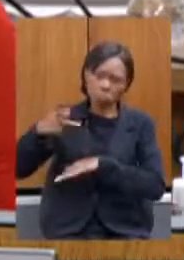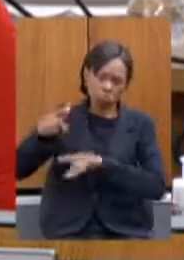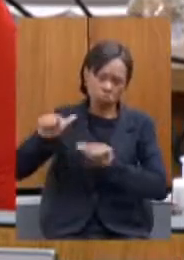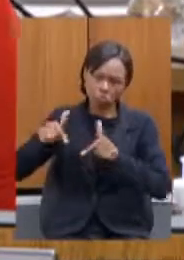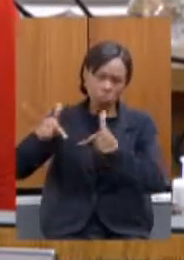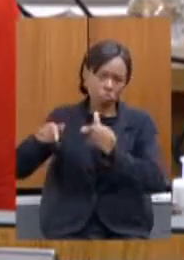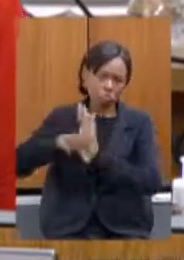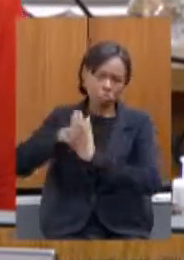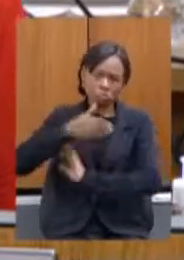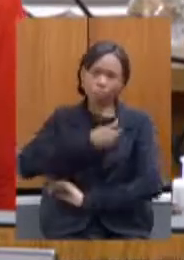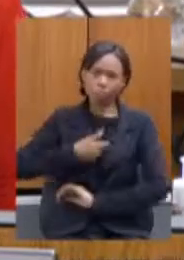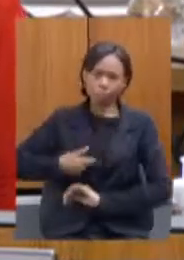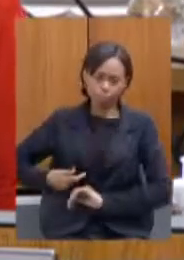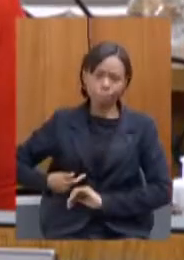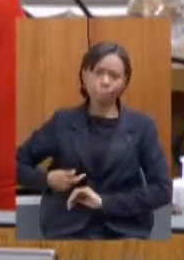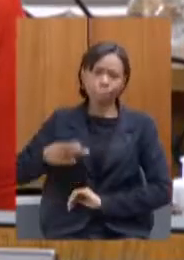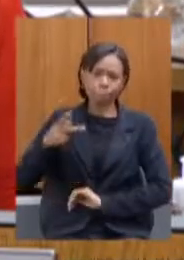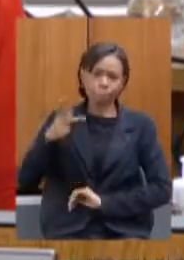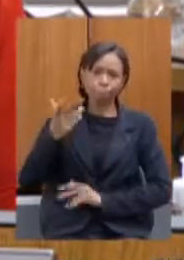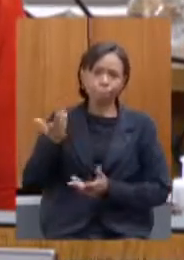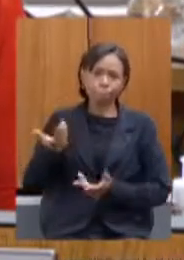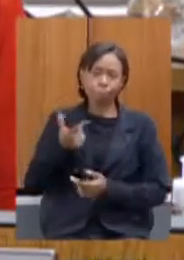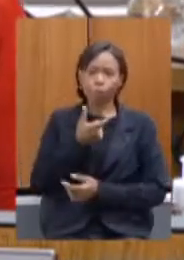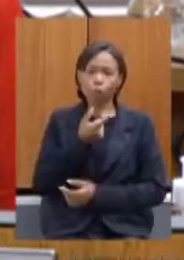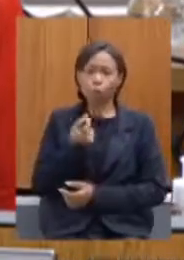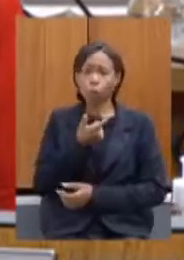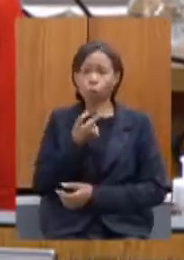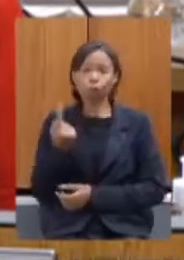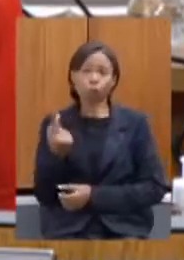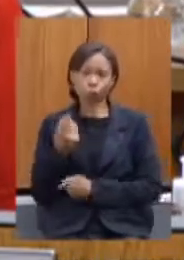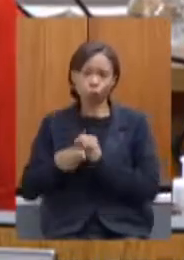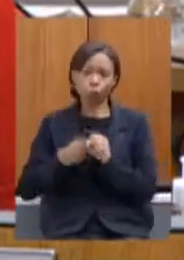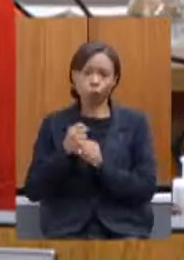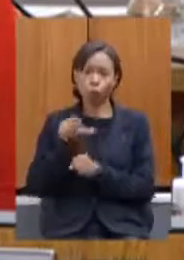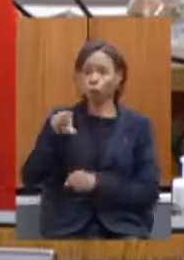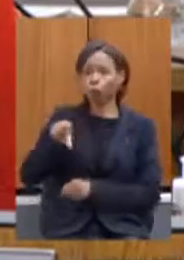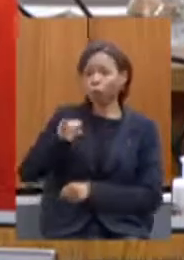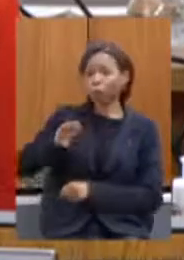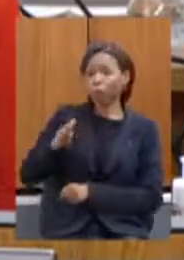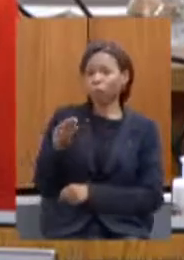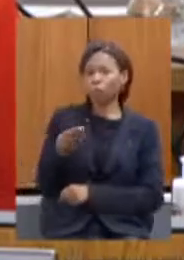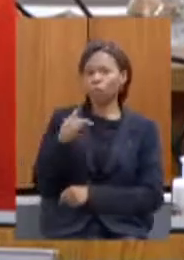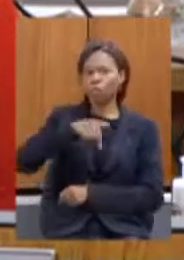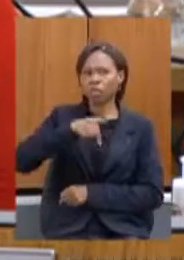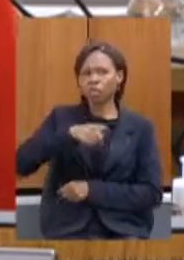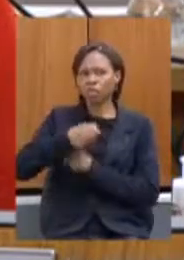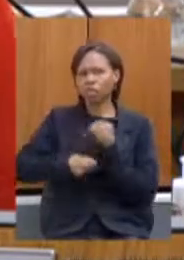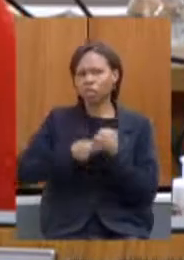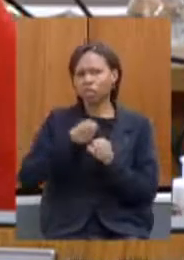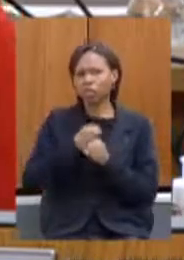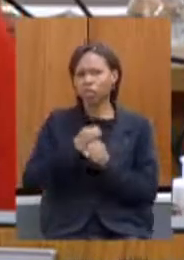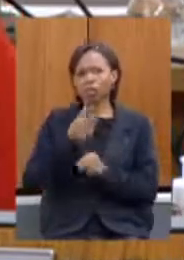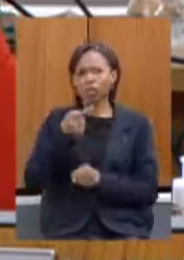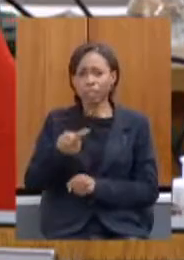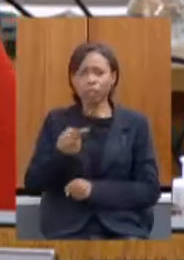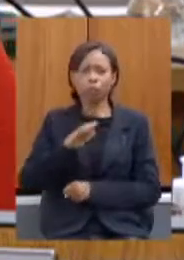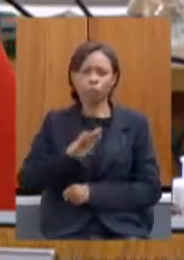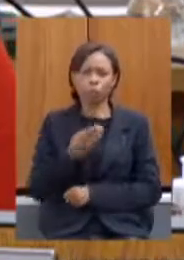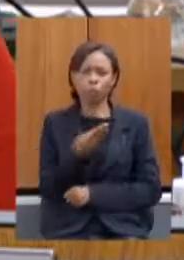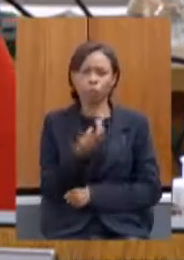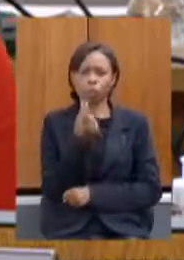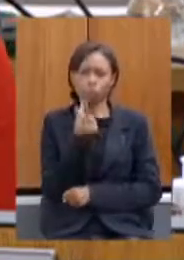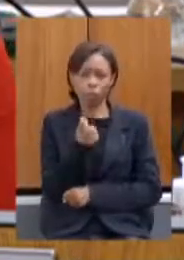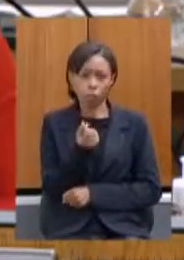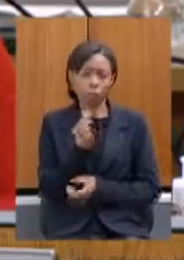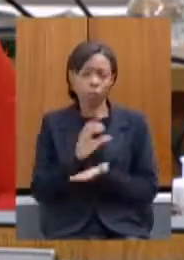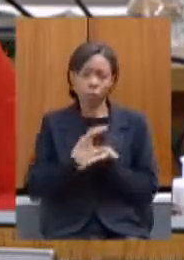governo do estado previsto para 2021 nove bilhões e esse ano foram previstos sete bilhões de recursos que o estado